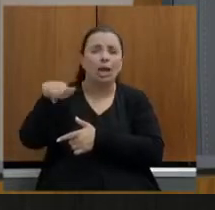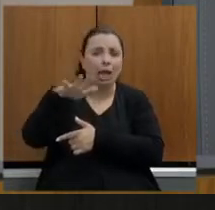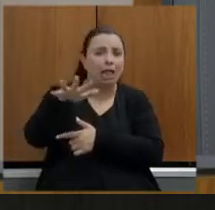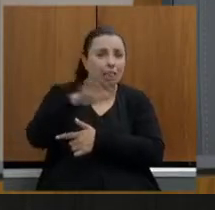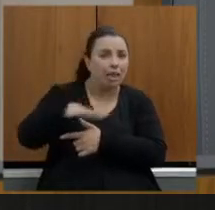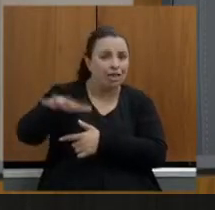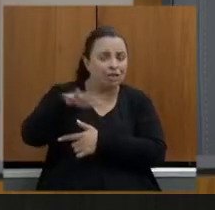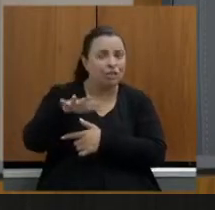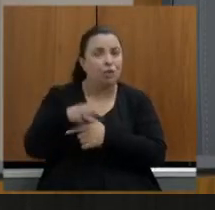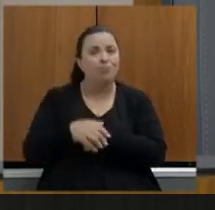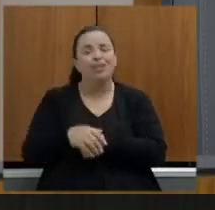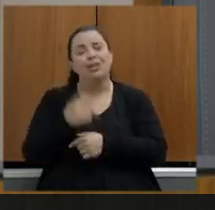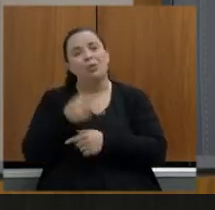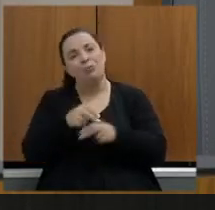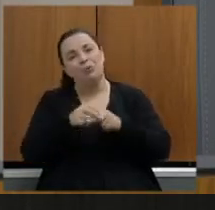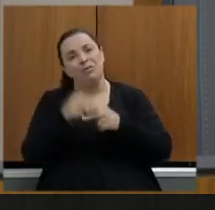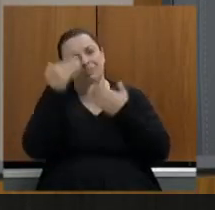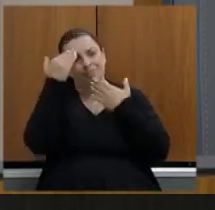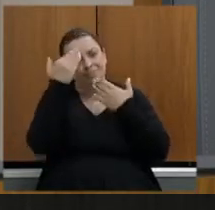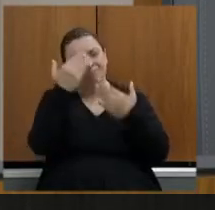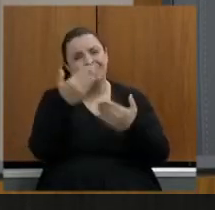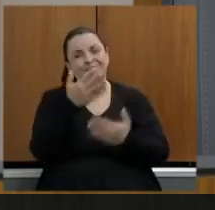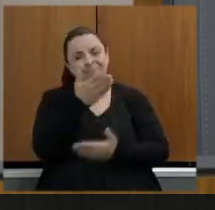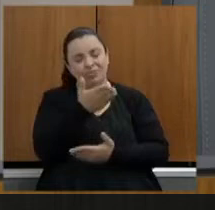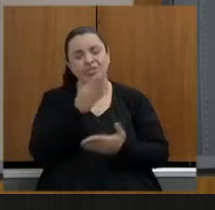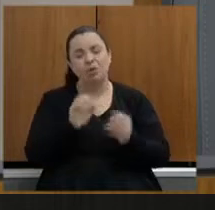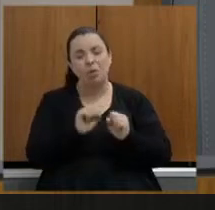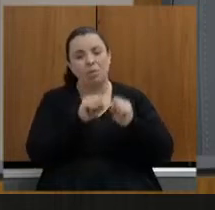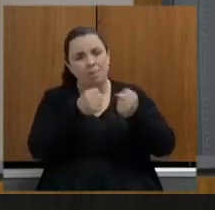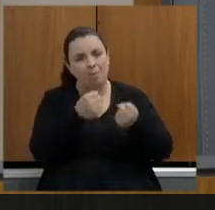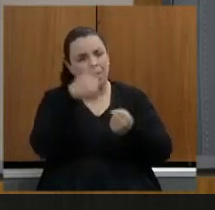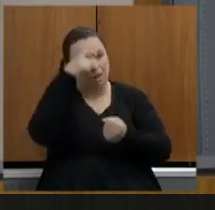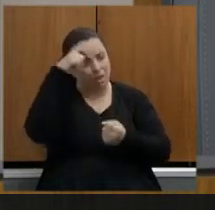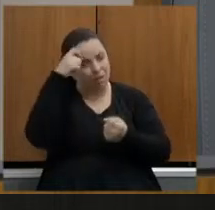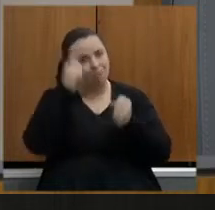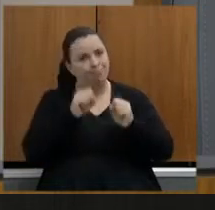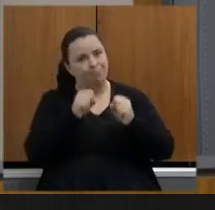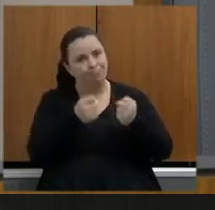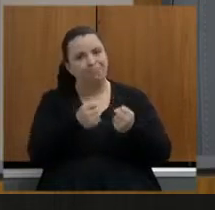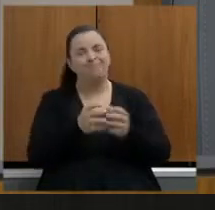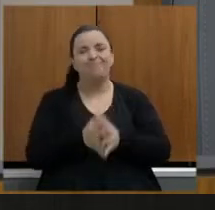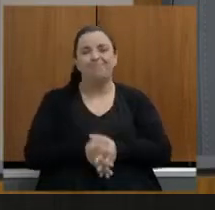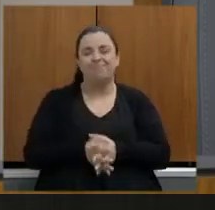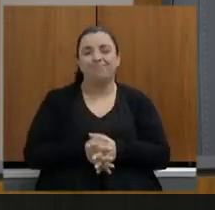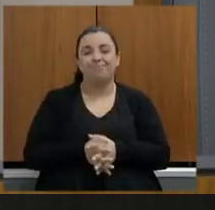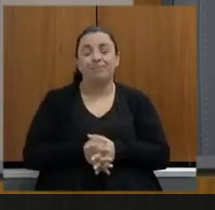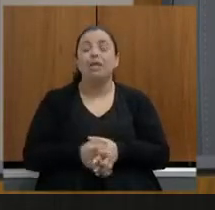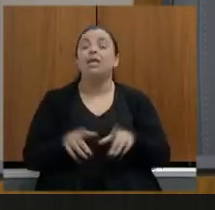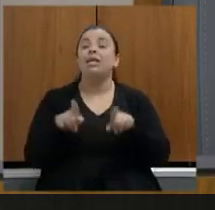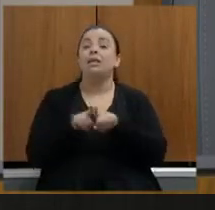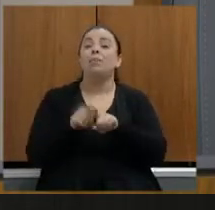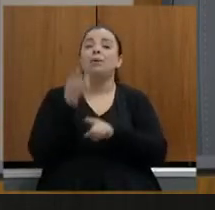fica aqui o nosso agradecimento também por esse empenho o secretário Fernando Marcato que